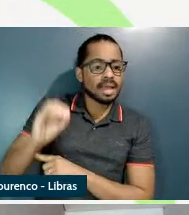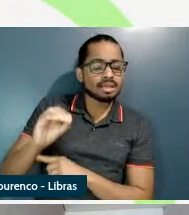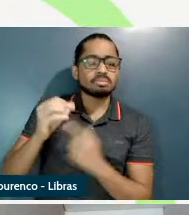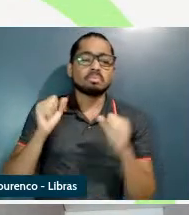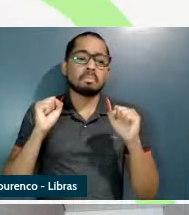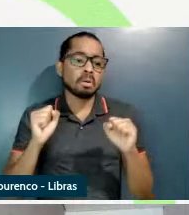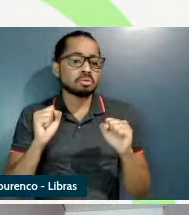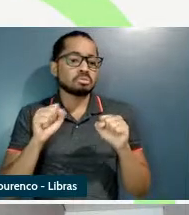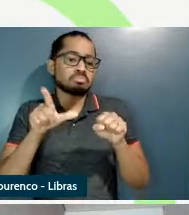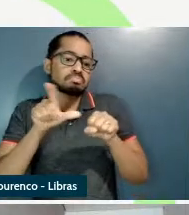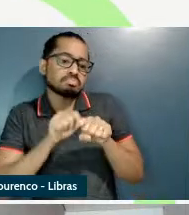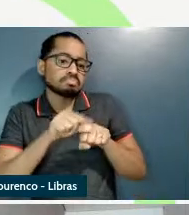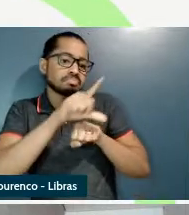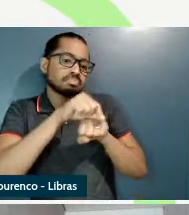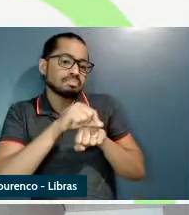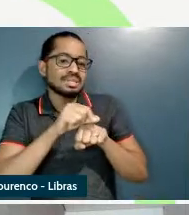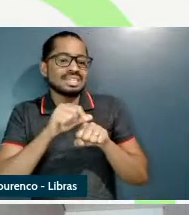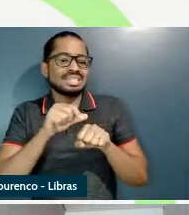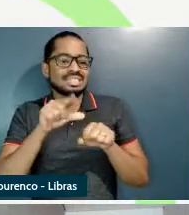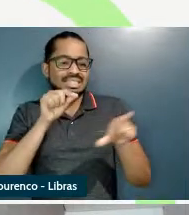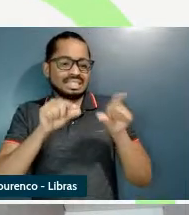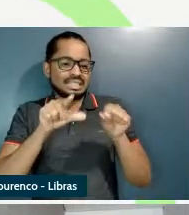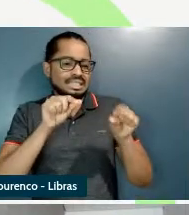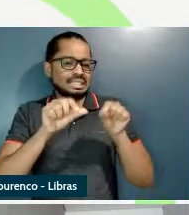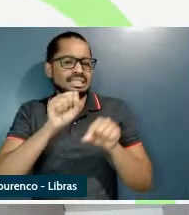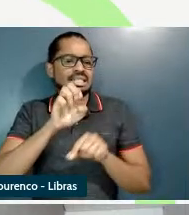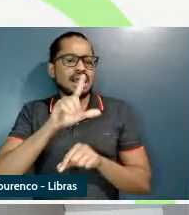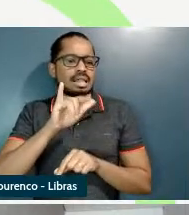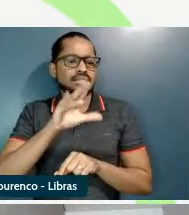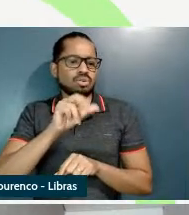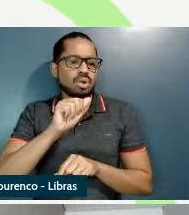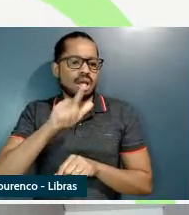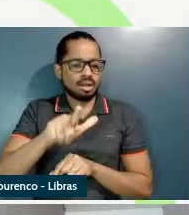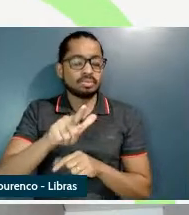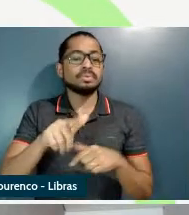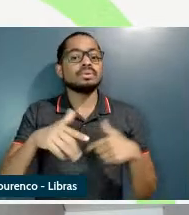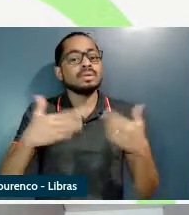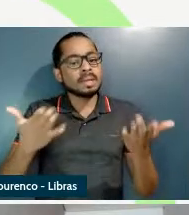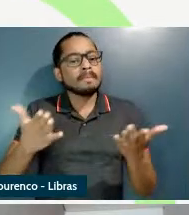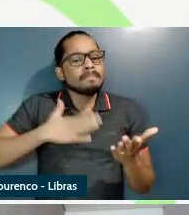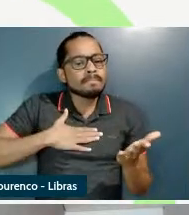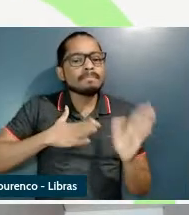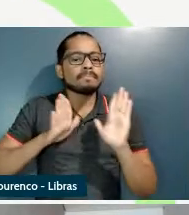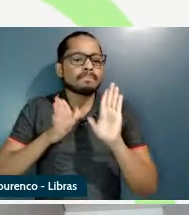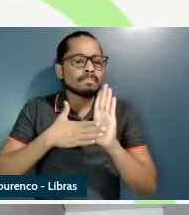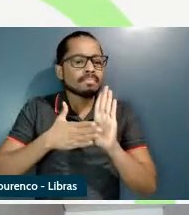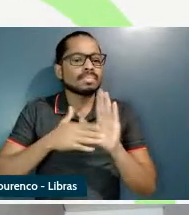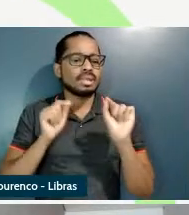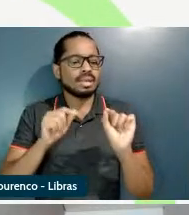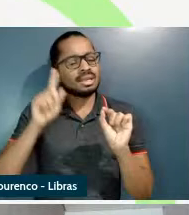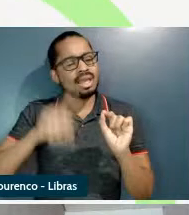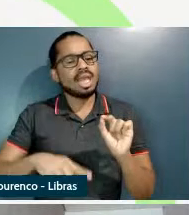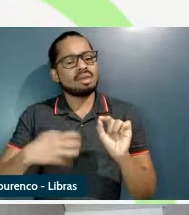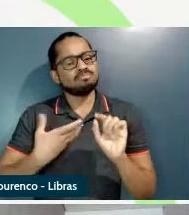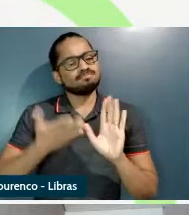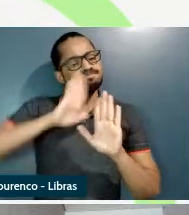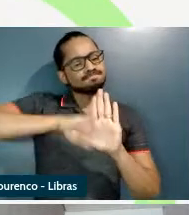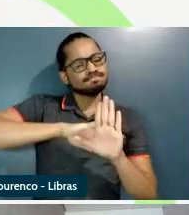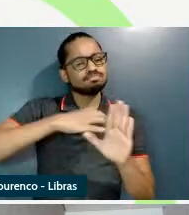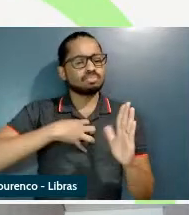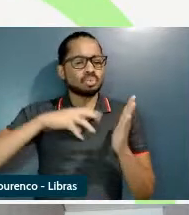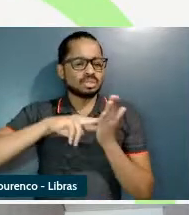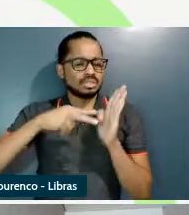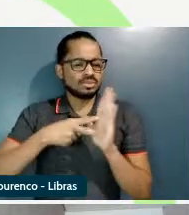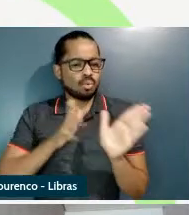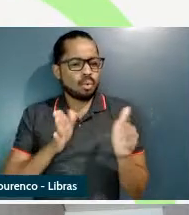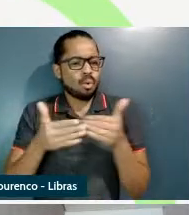outros na minha proposta a motivação é o sentido diossintrático de continência que os verbos do tipo armazenar